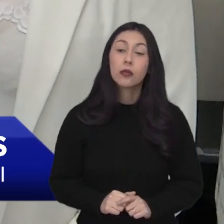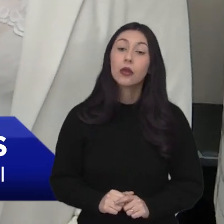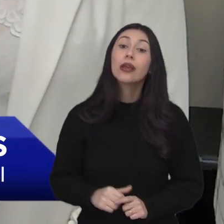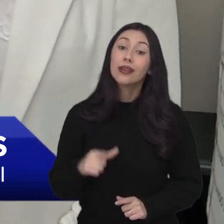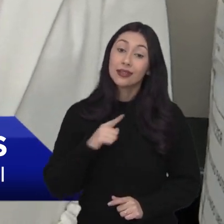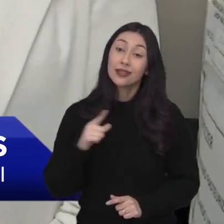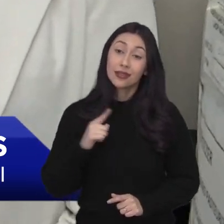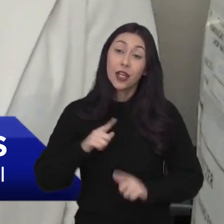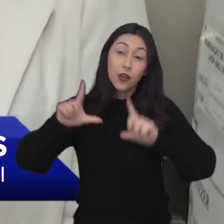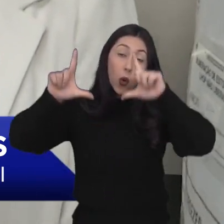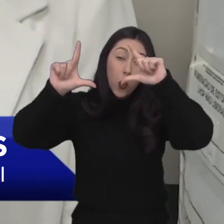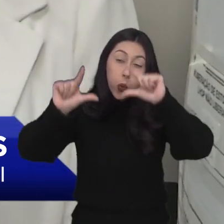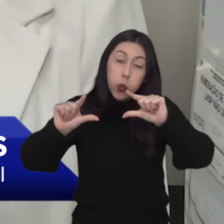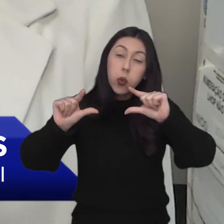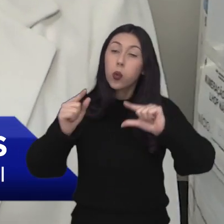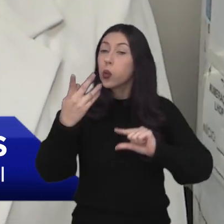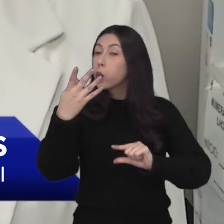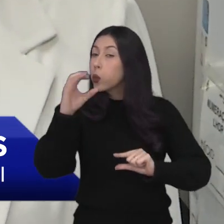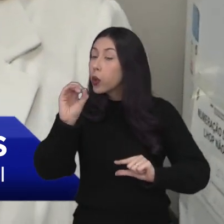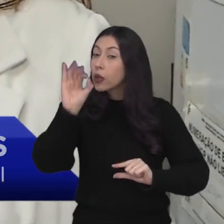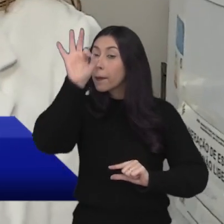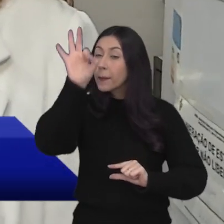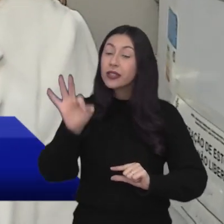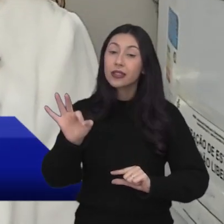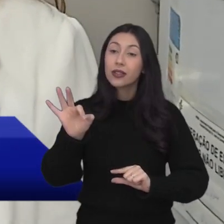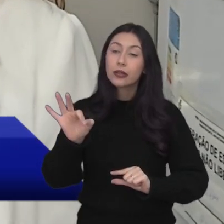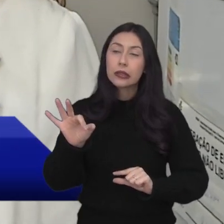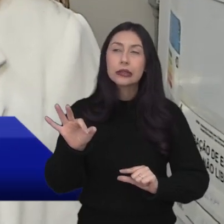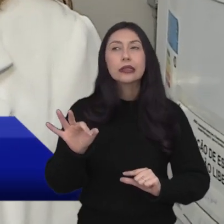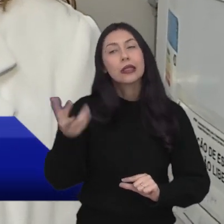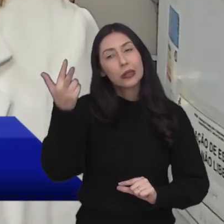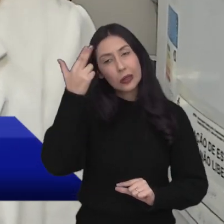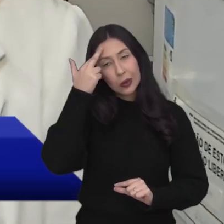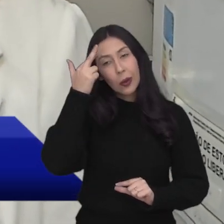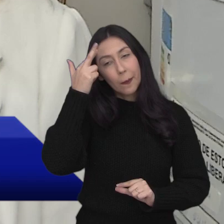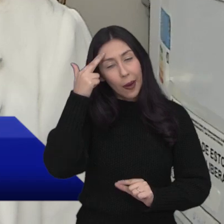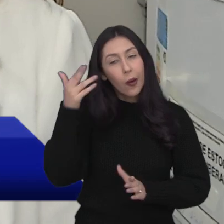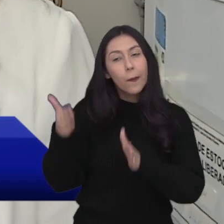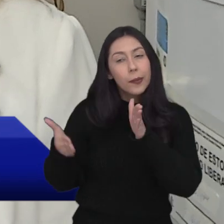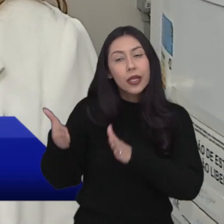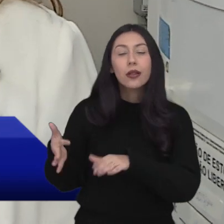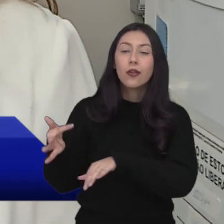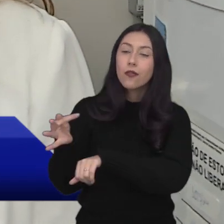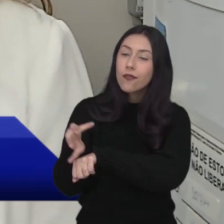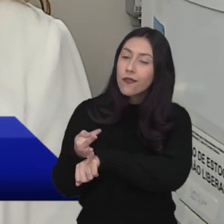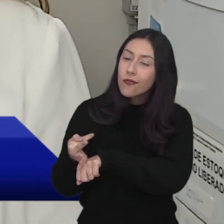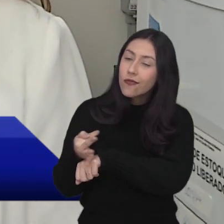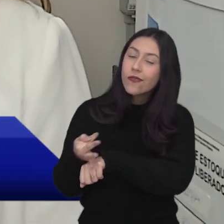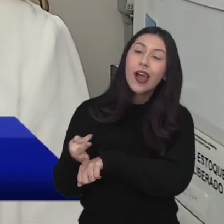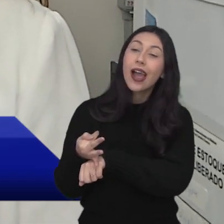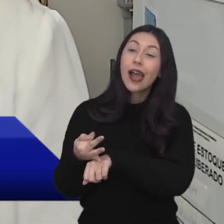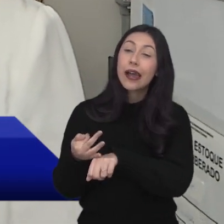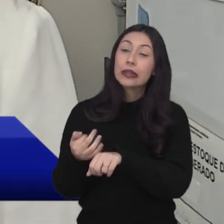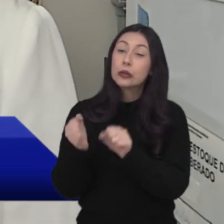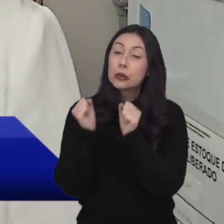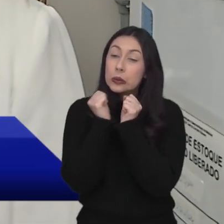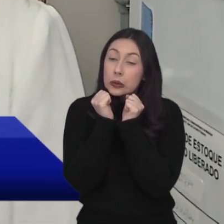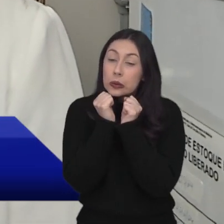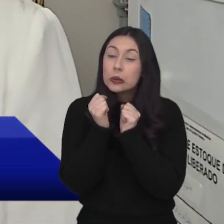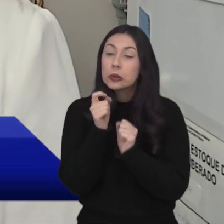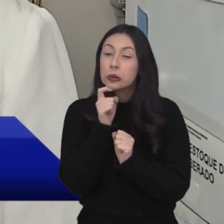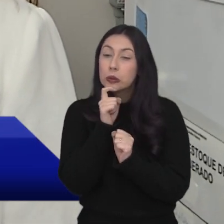estoque agora? A gente teve essa queda em 40%, é um perfil até comum da época, férias de julho,